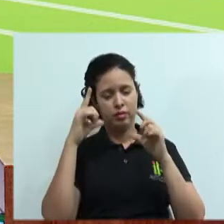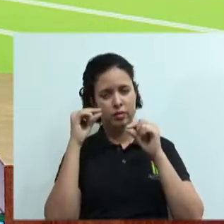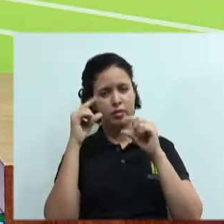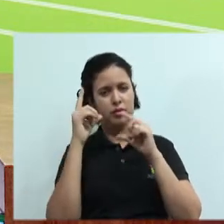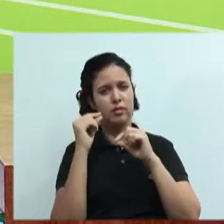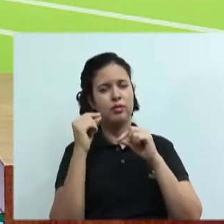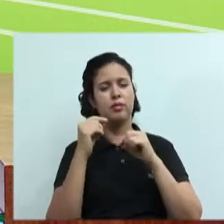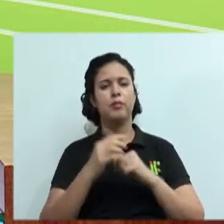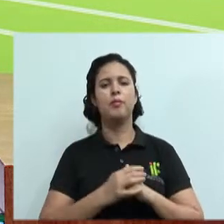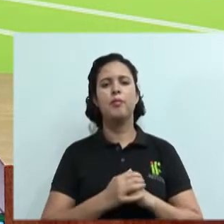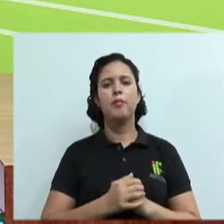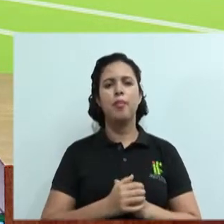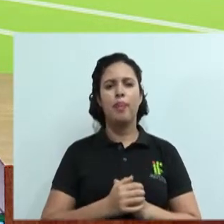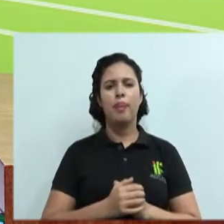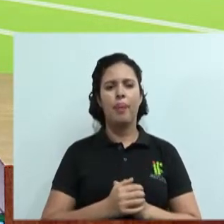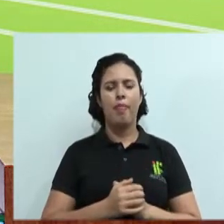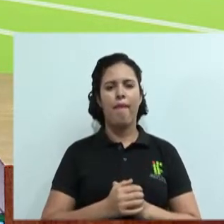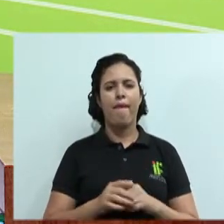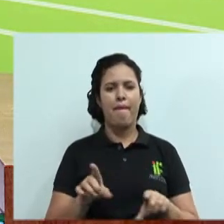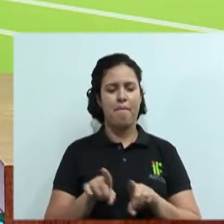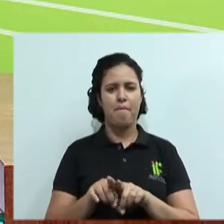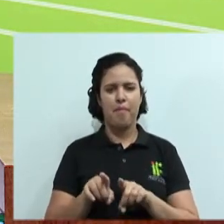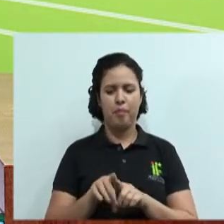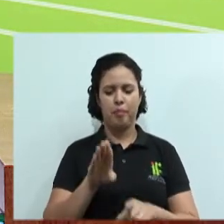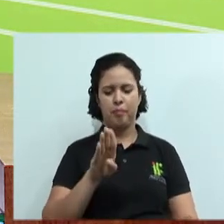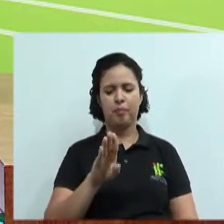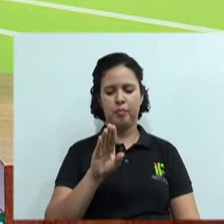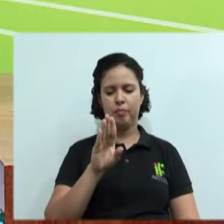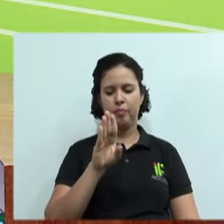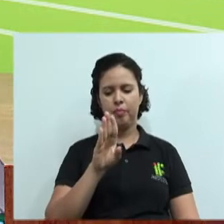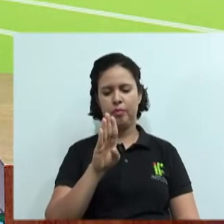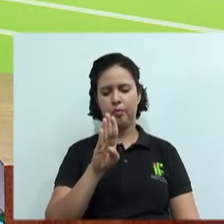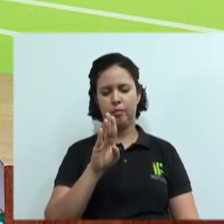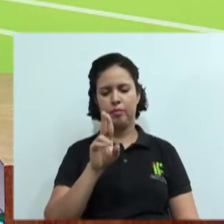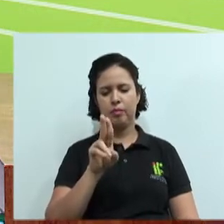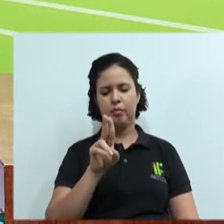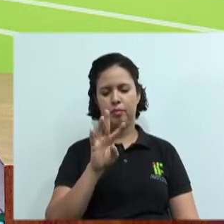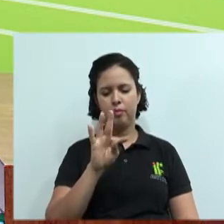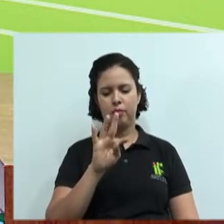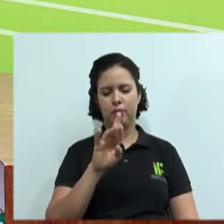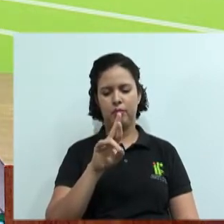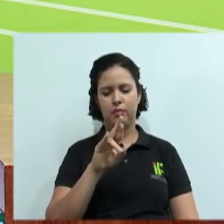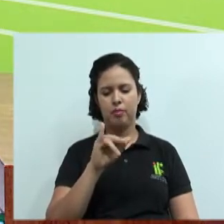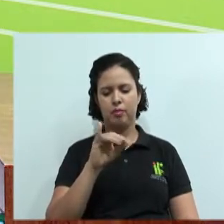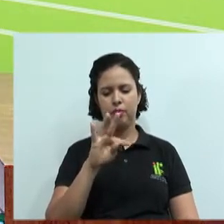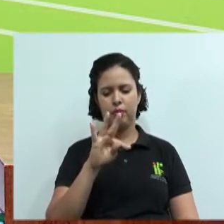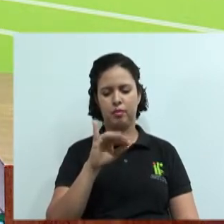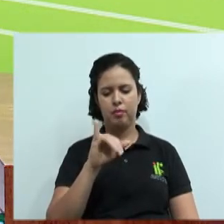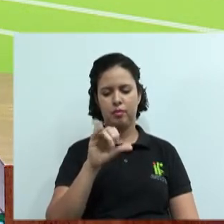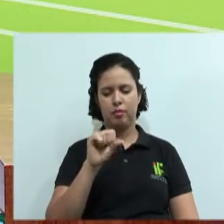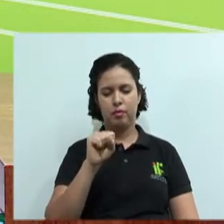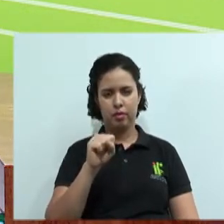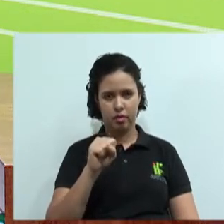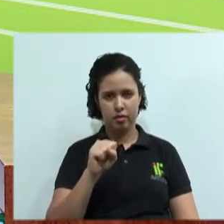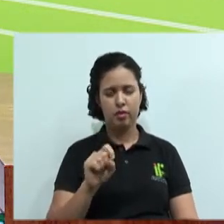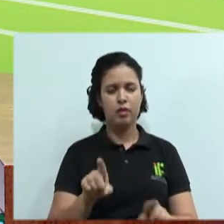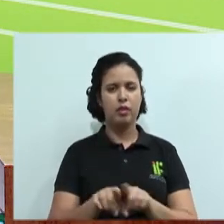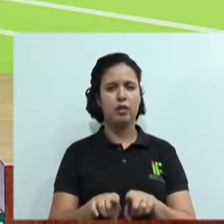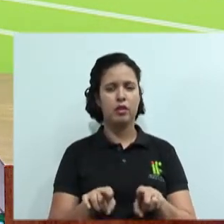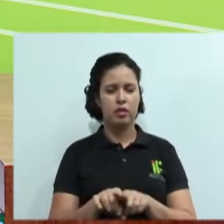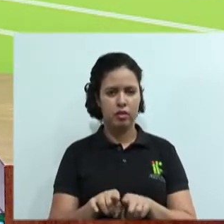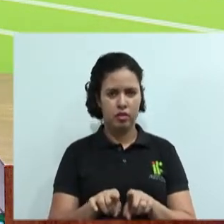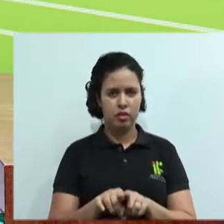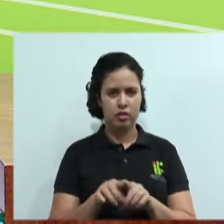Celiane? Tem mais aqui também. Buritis, né? A Marechal Rondon também está na ativa. Nós também estamos aqui. Escola Paulo Freire, lá de